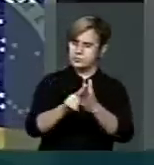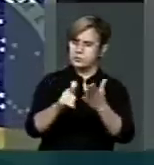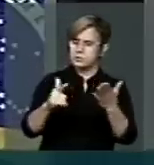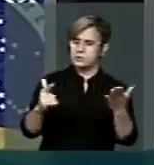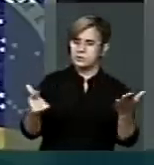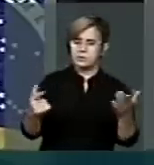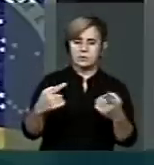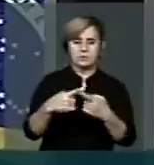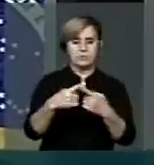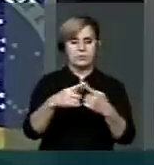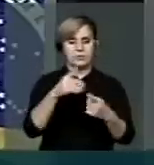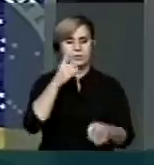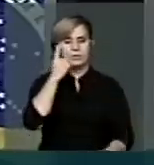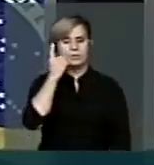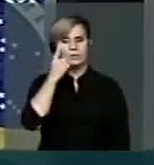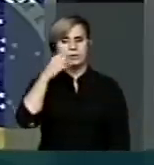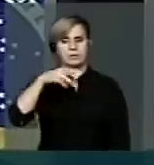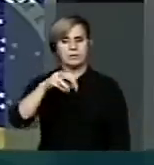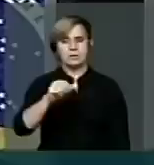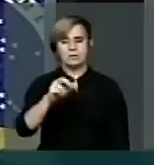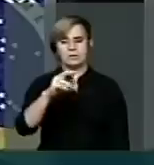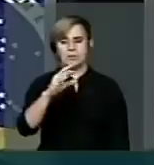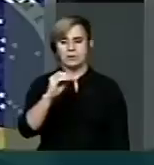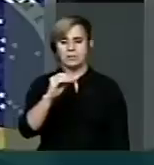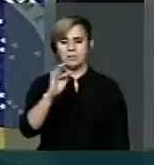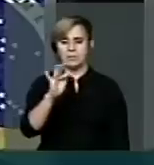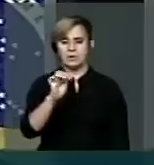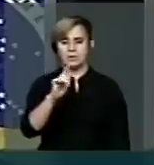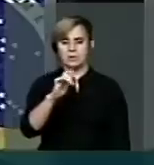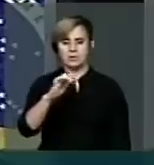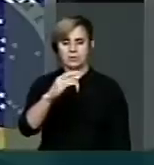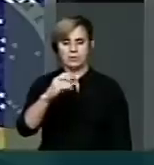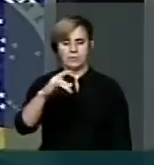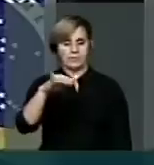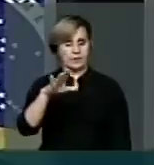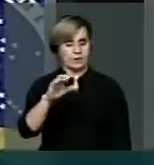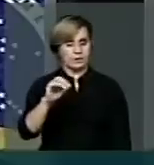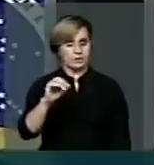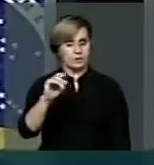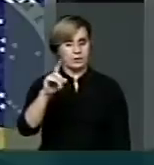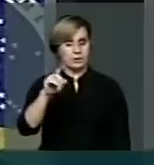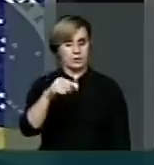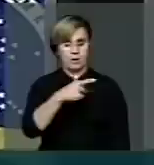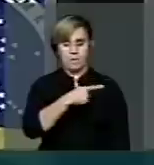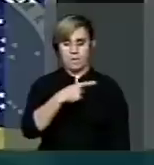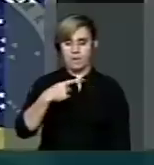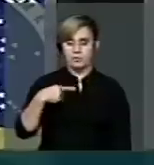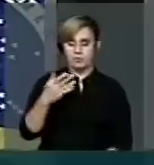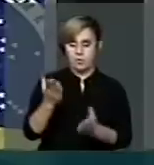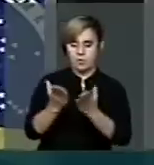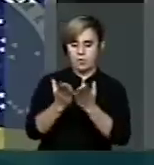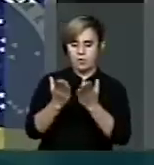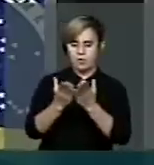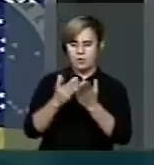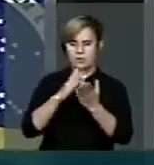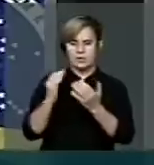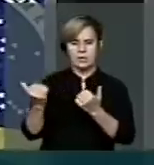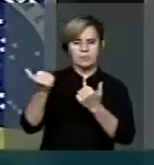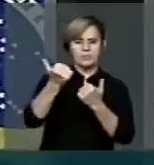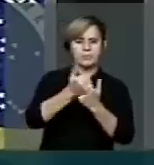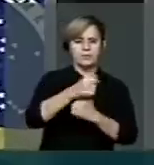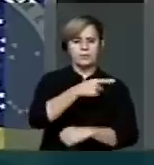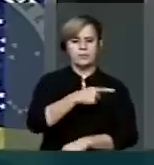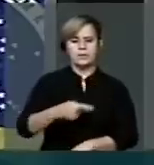do deputado Marco Feliciano, por ser pastor evangélico, ocupar uma posição como presidente na